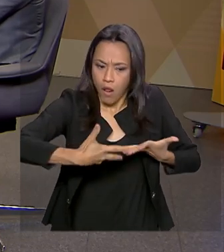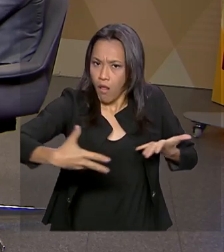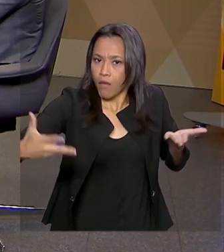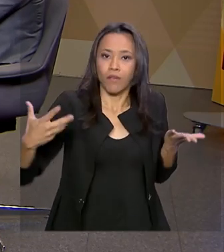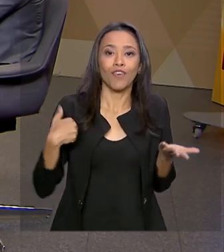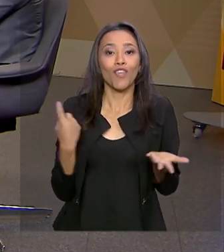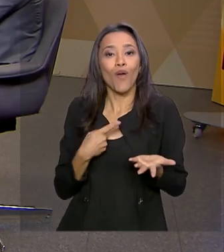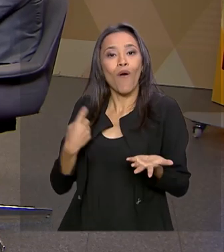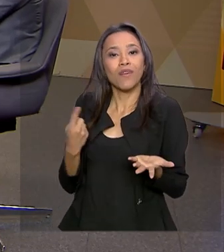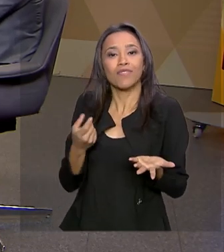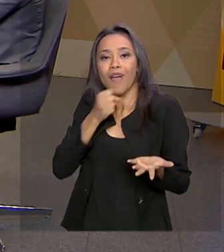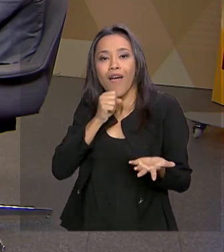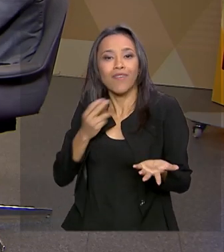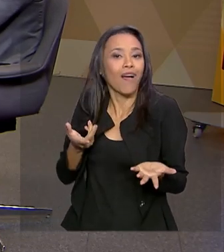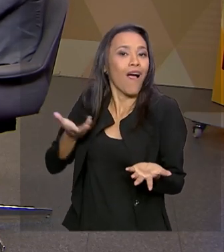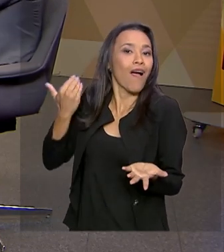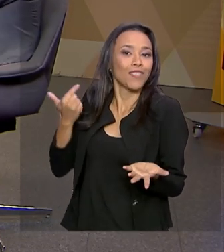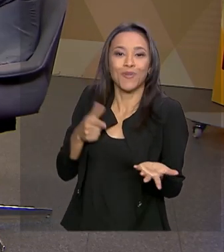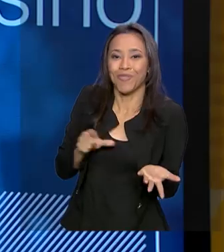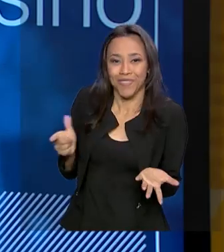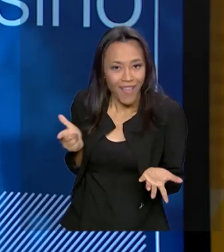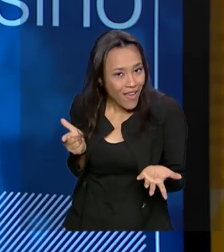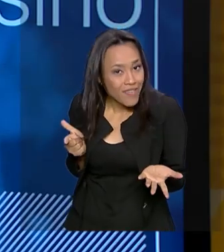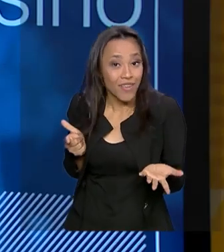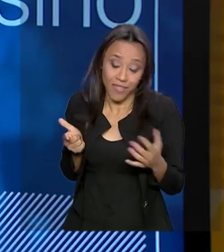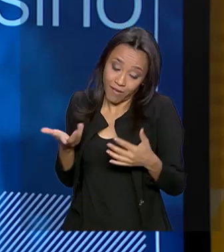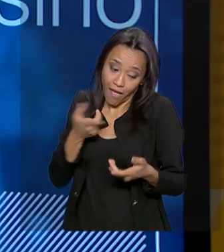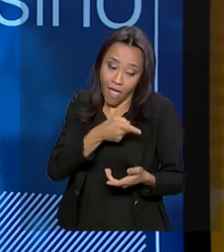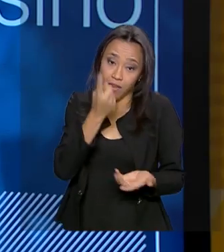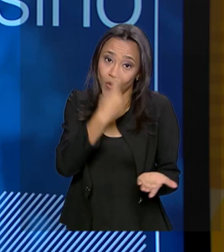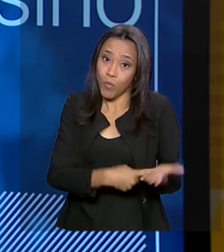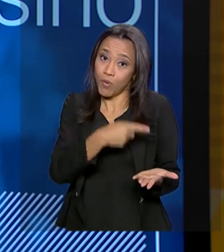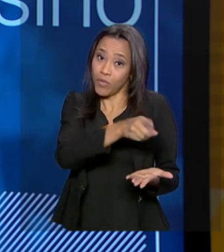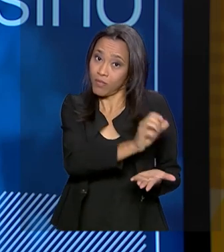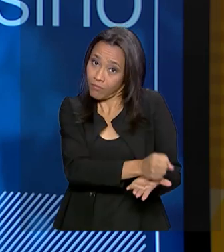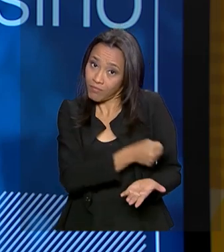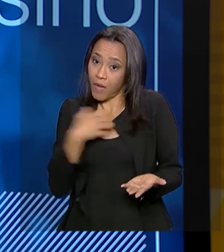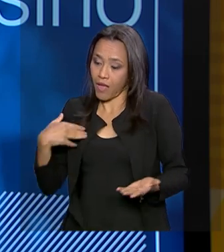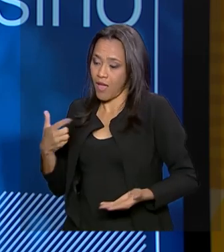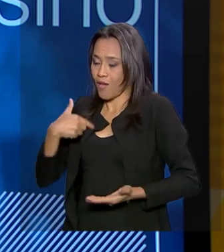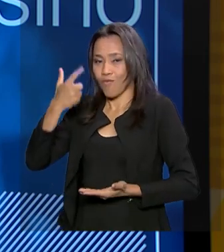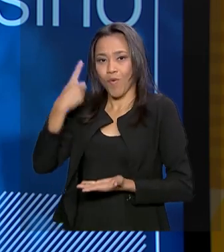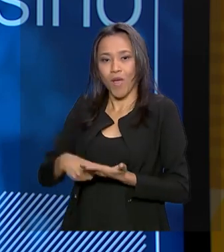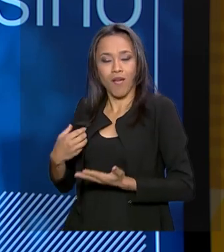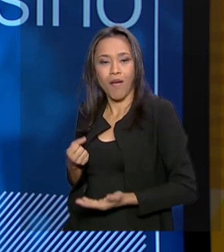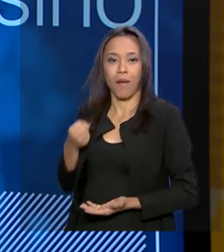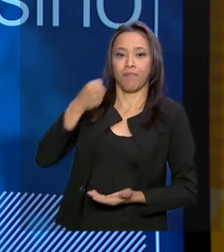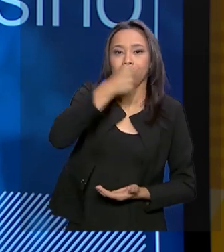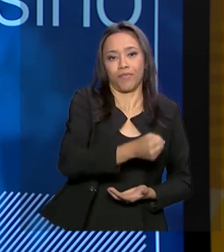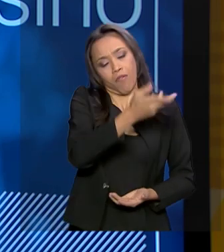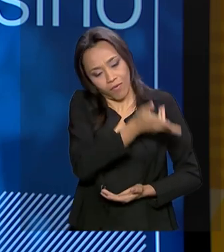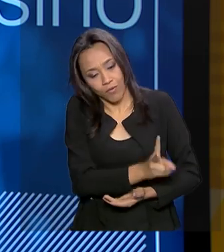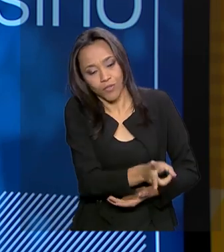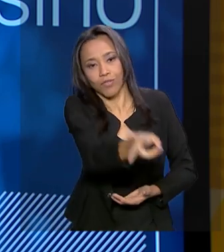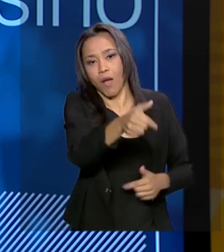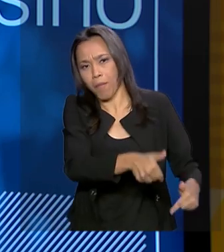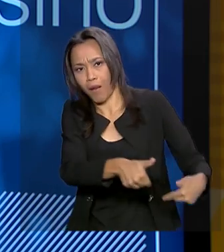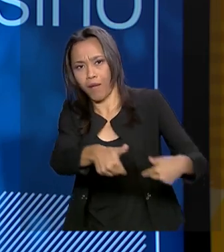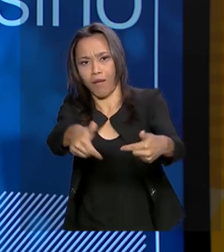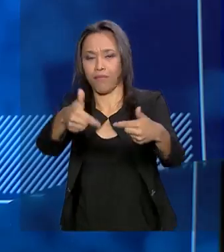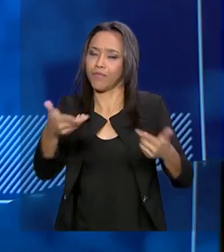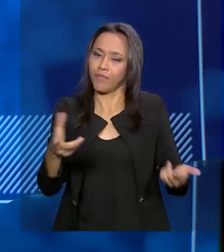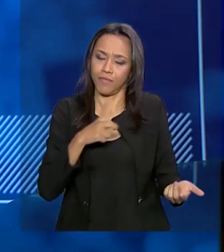acima de tudo, na vida, a gente precisa passar o bastão adiante, né? E essa geração tem tudo para liderar esse país por um rumo muito melhor do que a gente tem hoje.